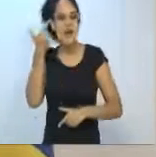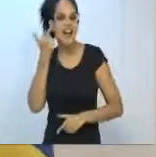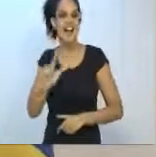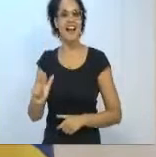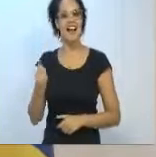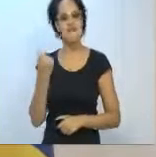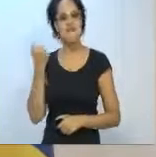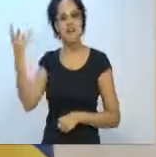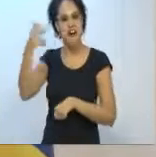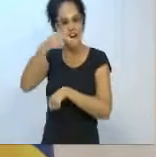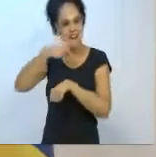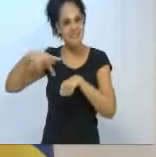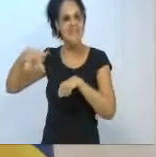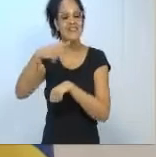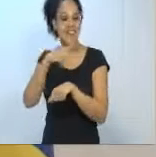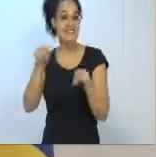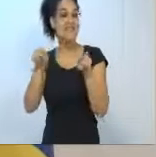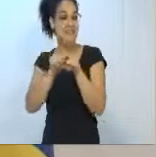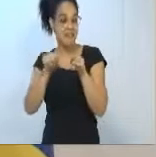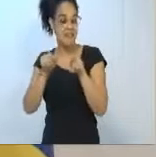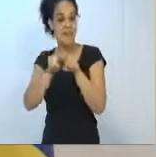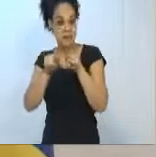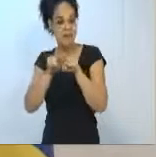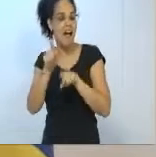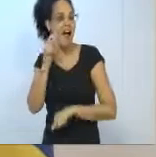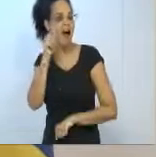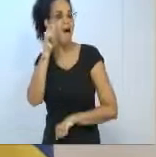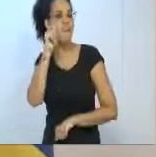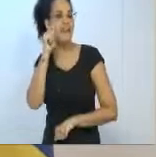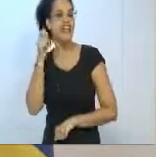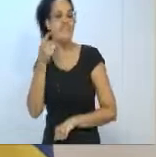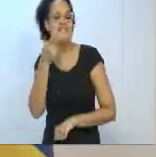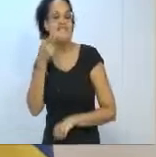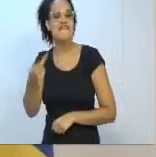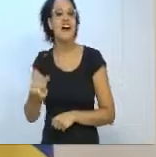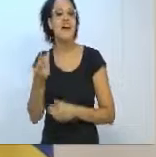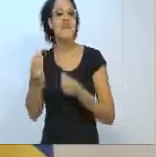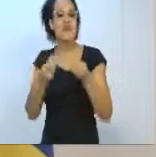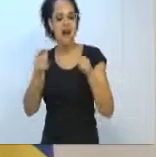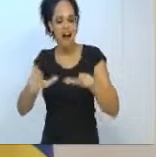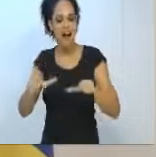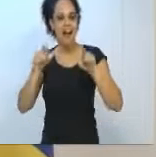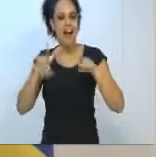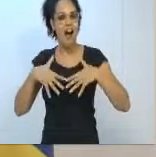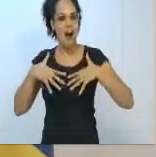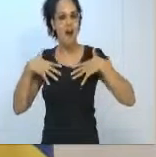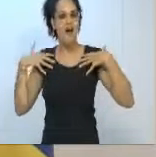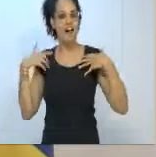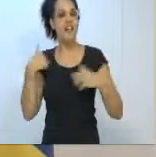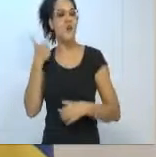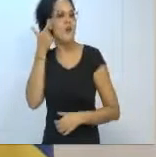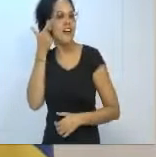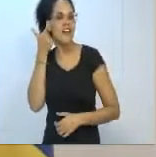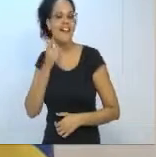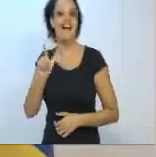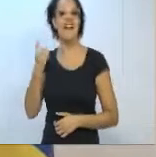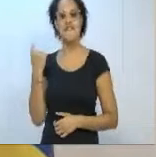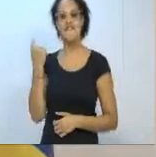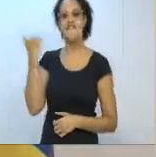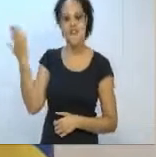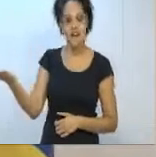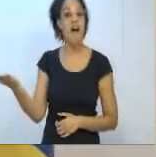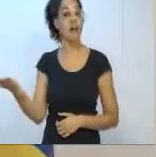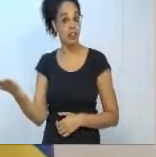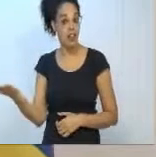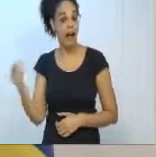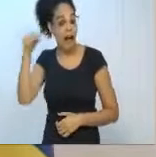as honrarias que eu já ganhei lá fora, mas eu digo para vocês que de longe, ganhar, ser reconhecido na minha